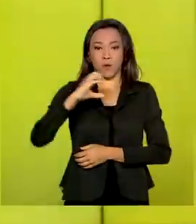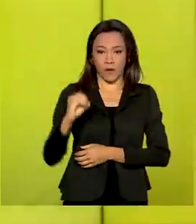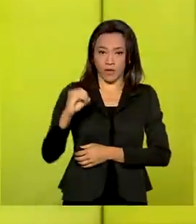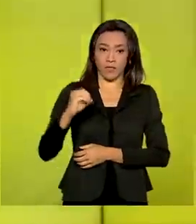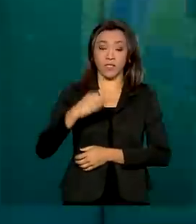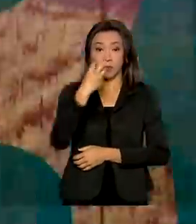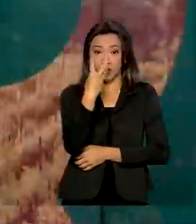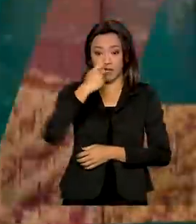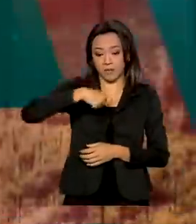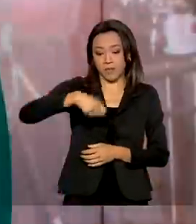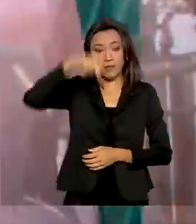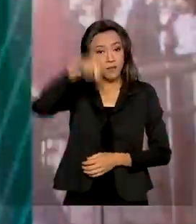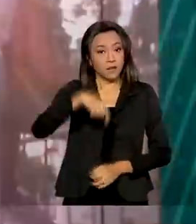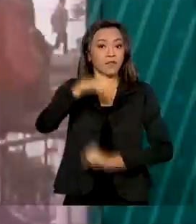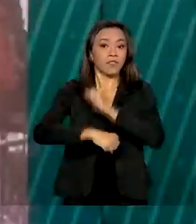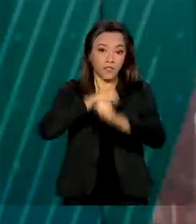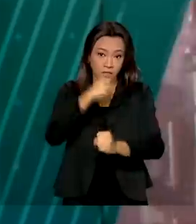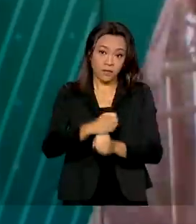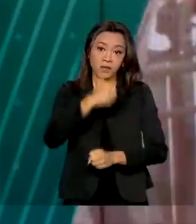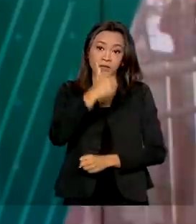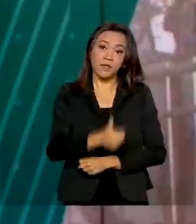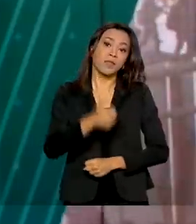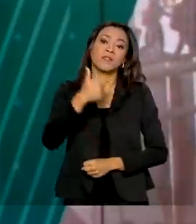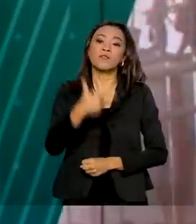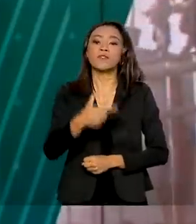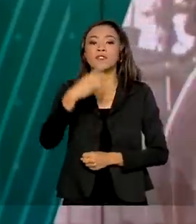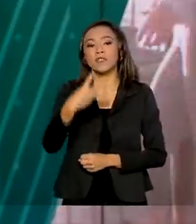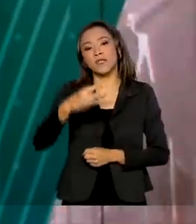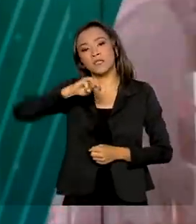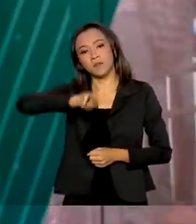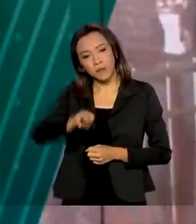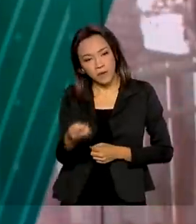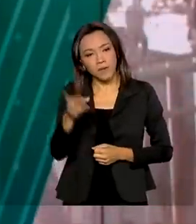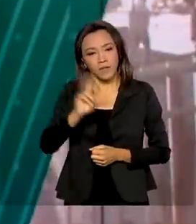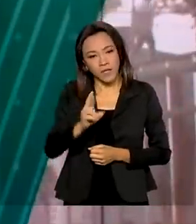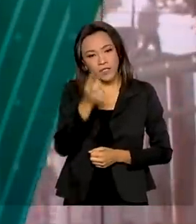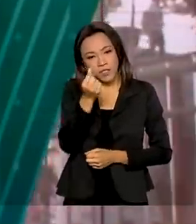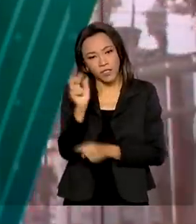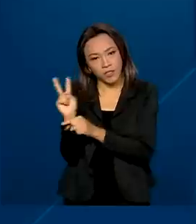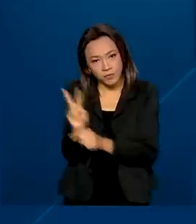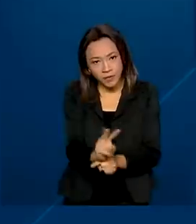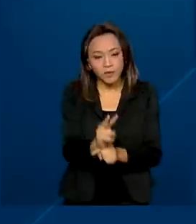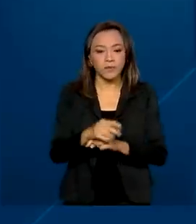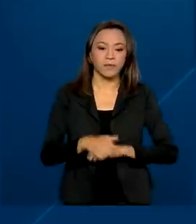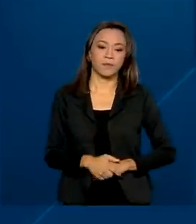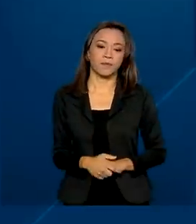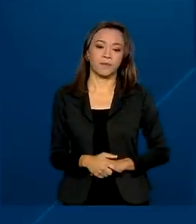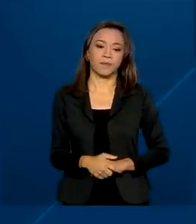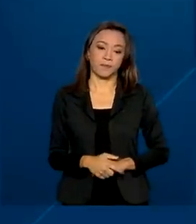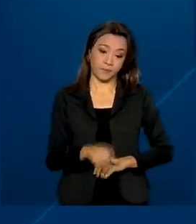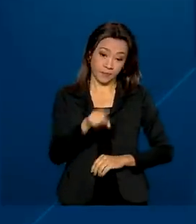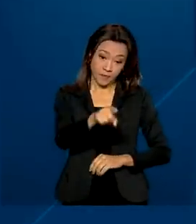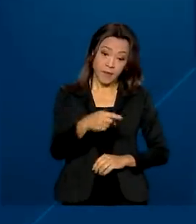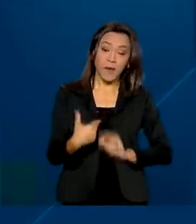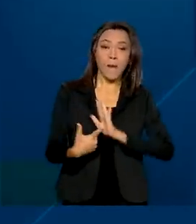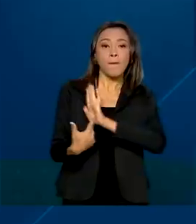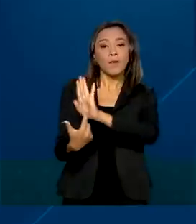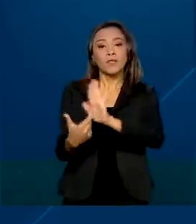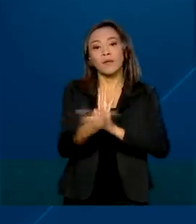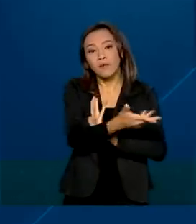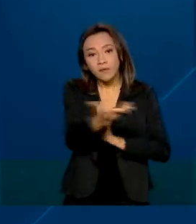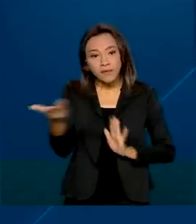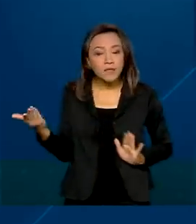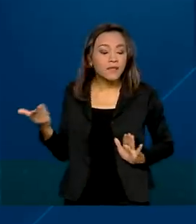primeiros três meses do ano, foram 123 milhões de reais em empréstimos. Só para mostrar para vocês